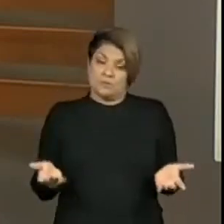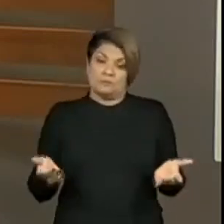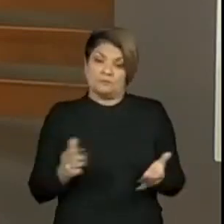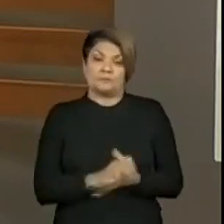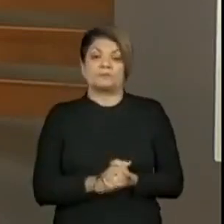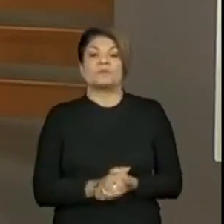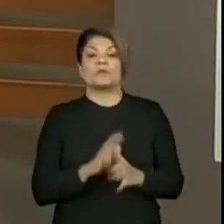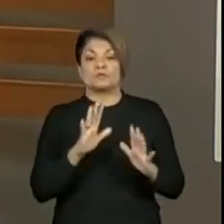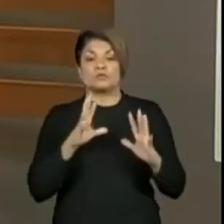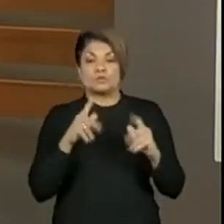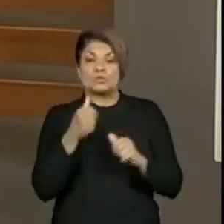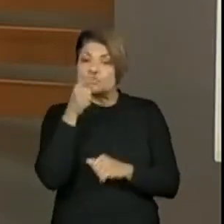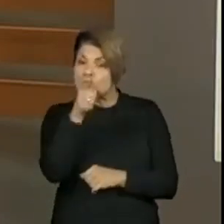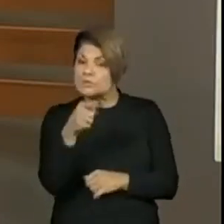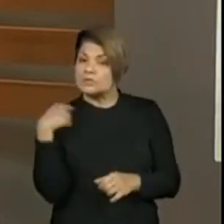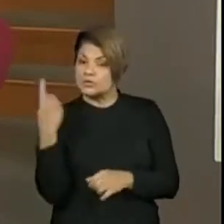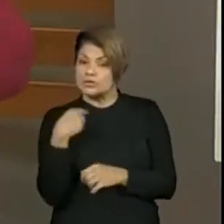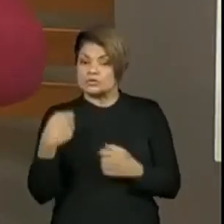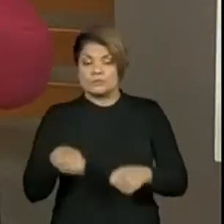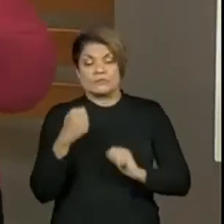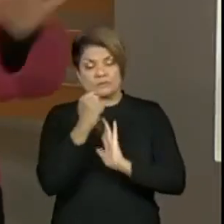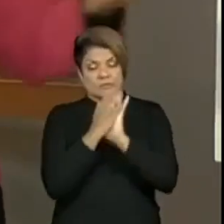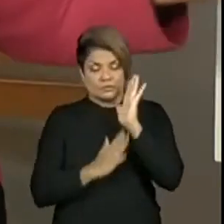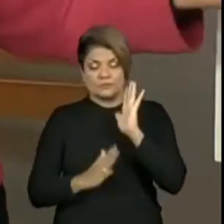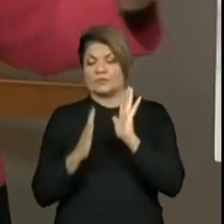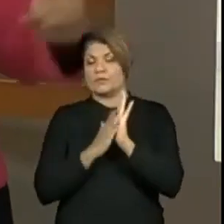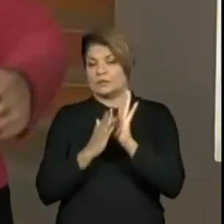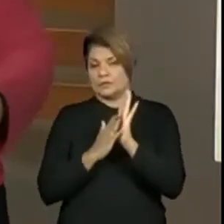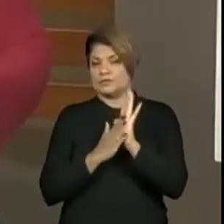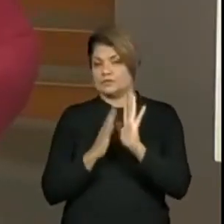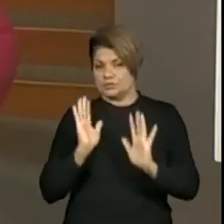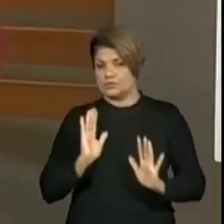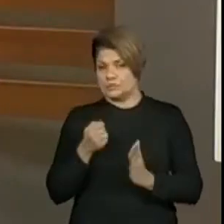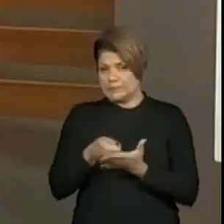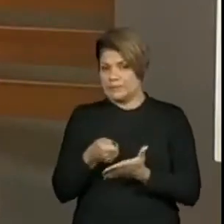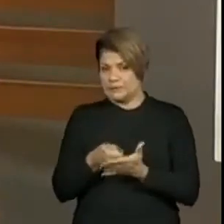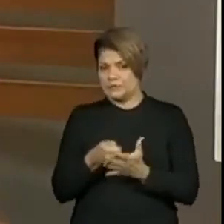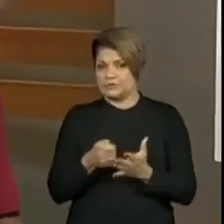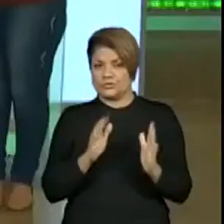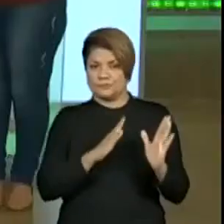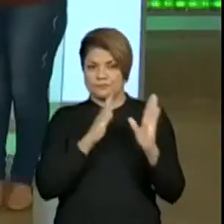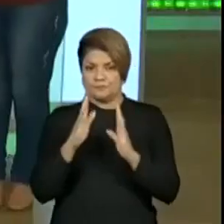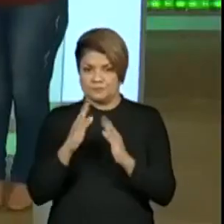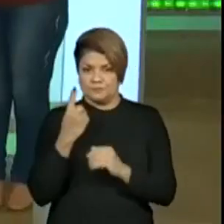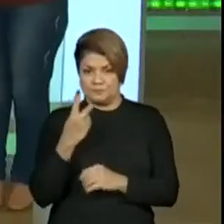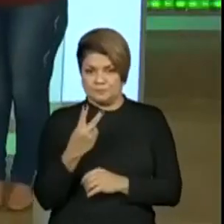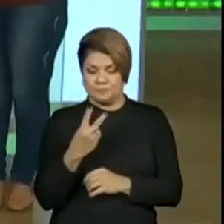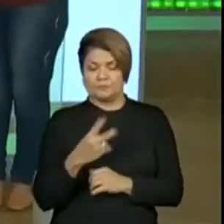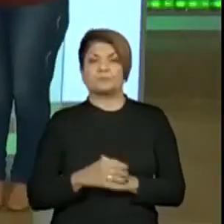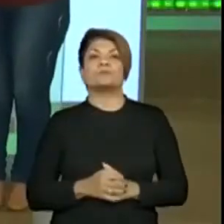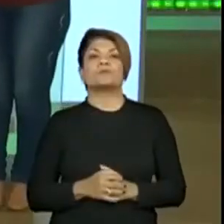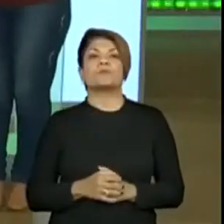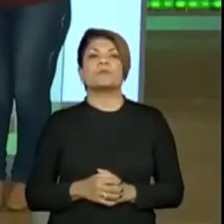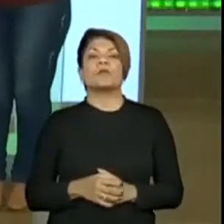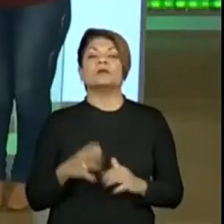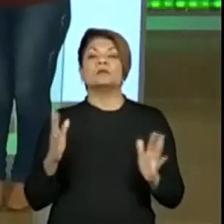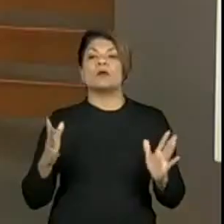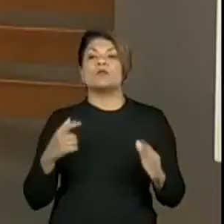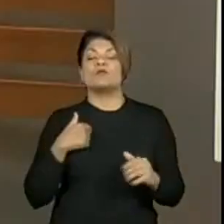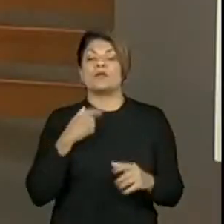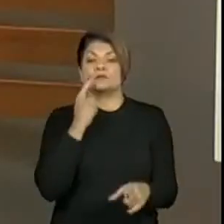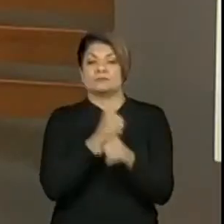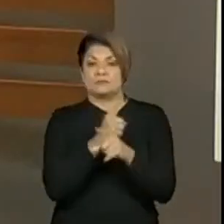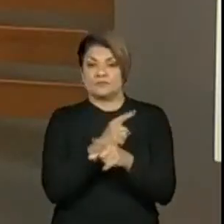isso, a gente precisa fazer essa atividade para começar a garantir a segunda etapa. Olha só, a gente vai identificar os